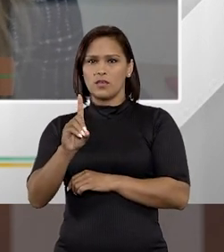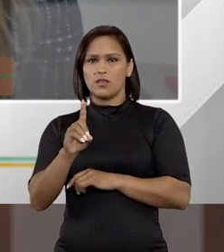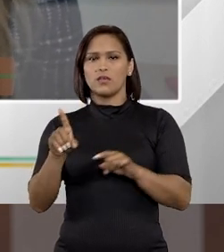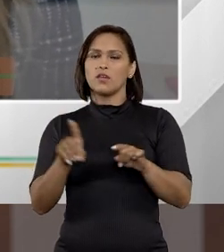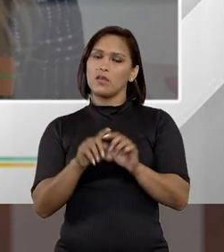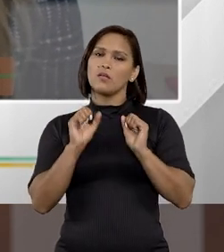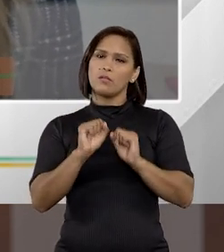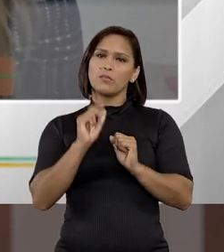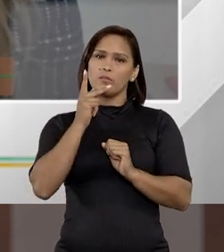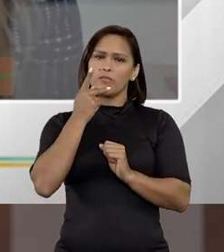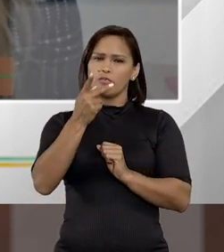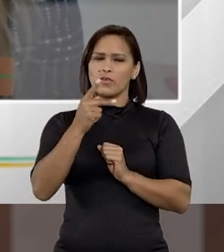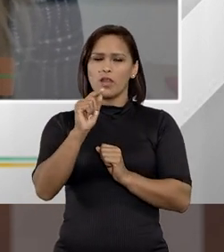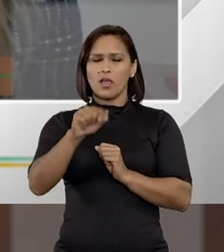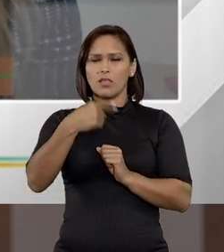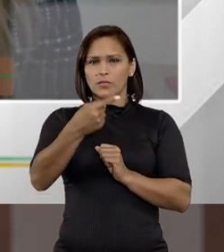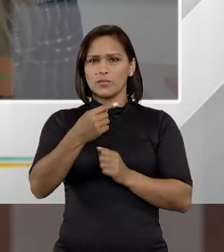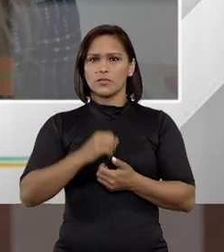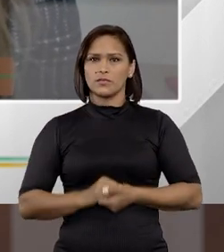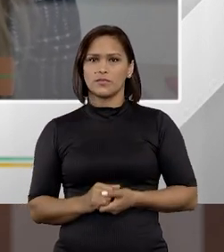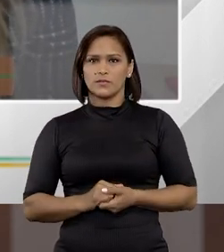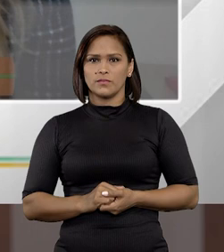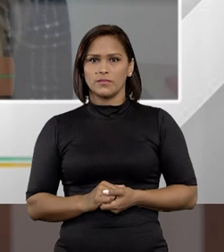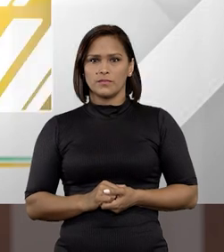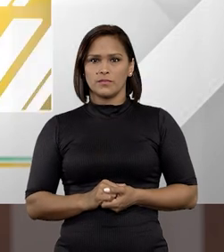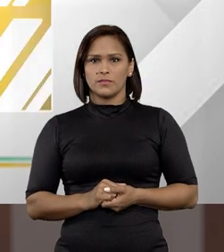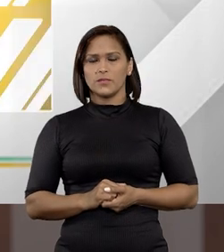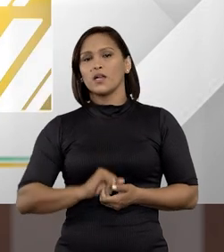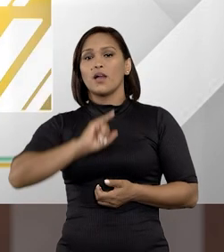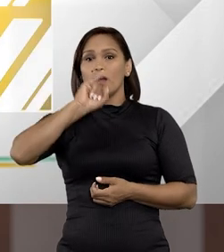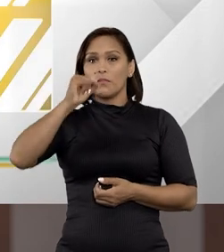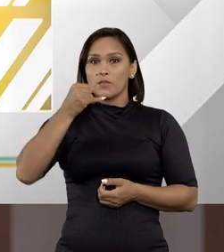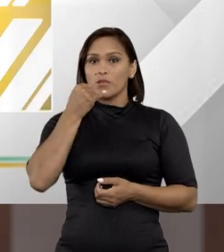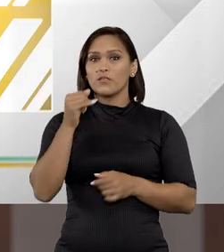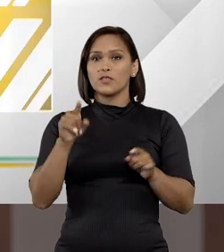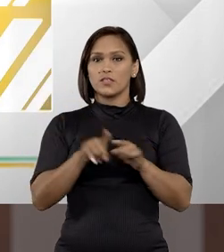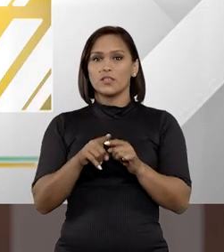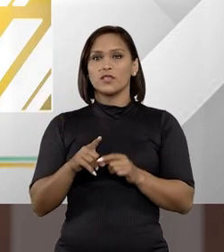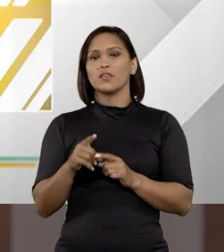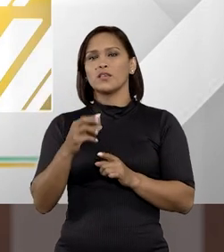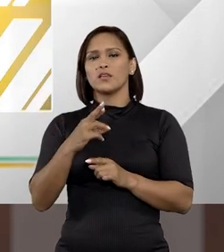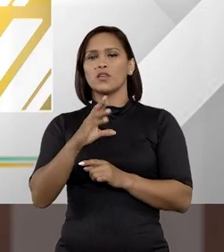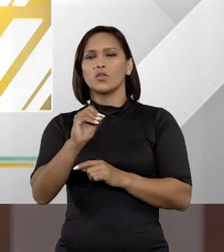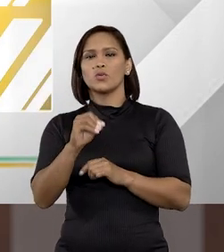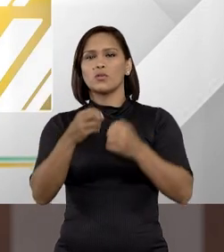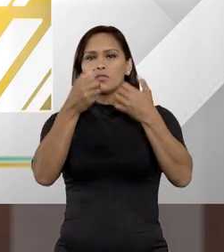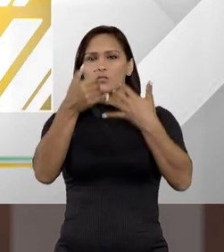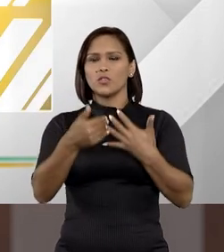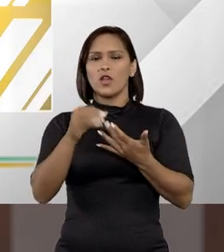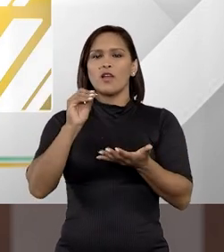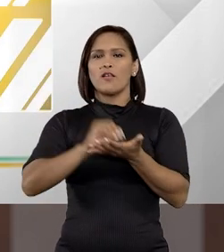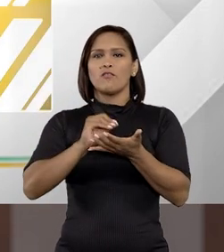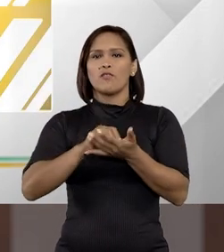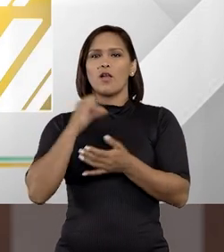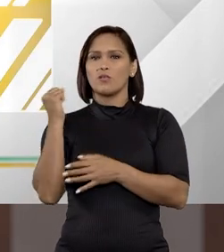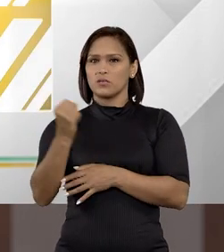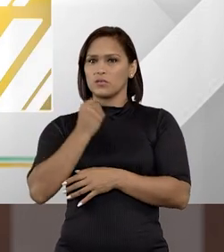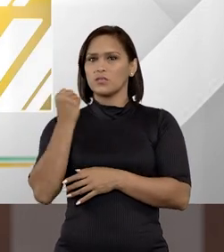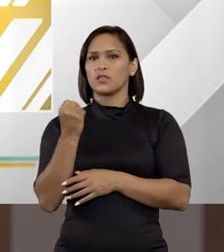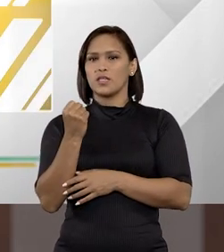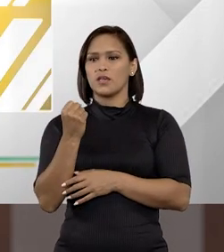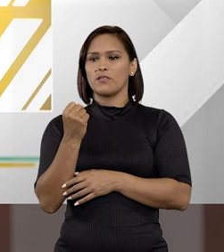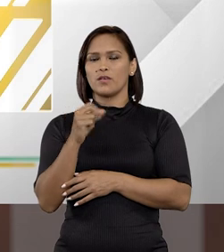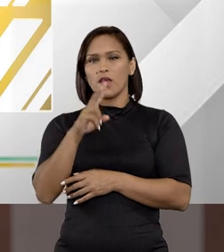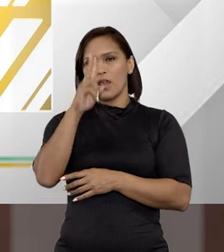mas eu acho que isso a gente pode falar mais um pouquinho para frente. Aproveitando aqui que a doutora Ilana comentou da questão da falta grave, né,